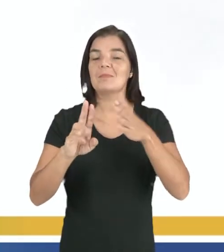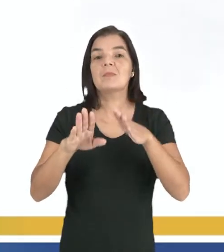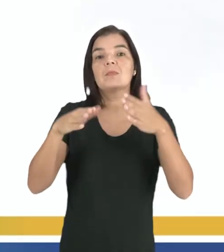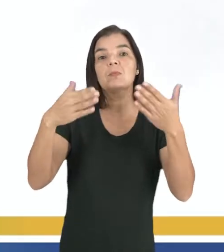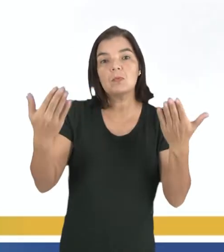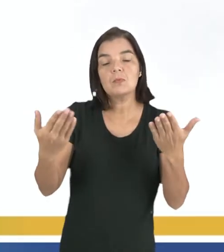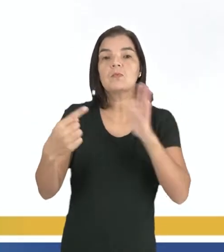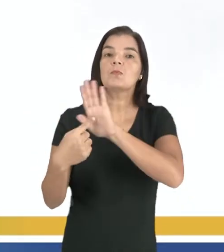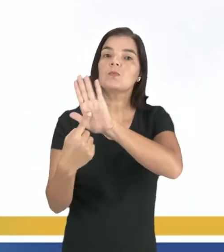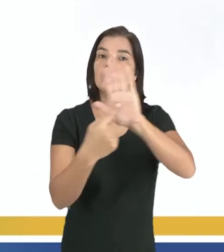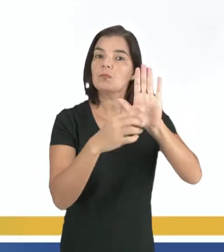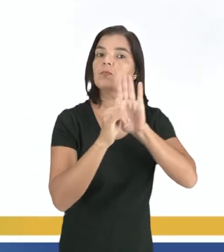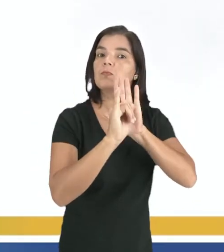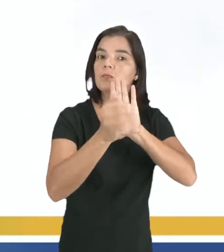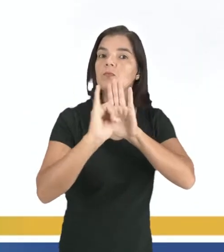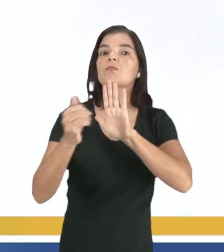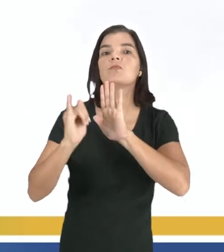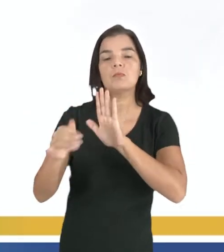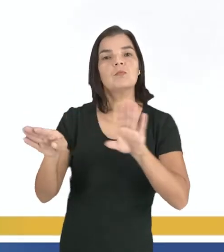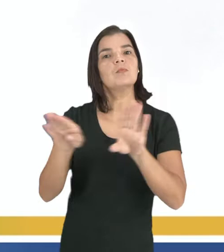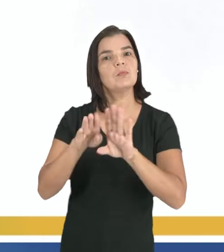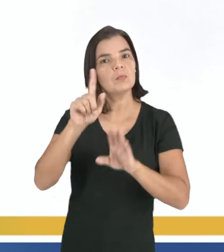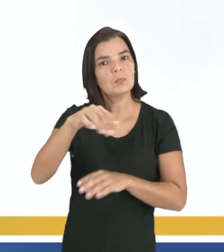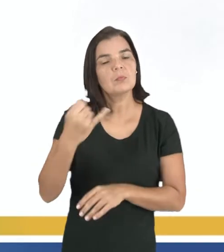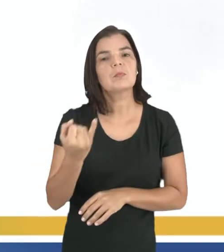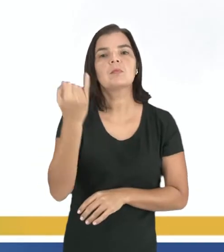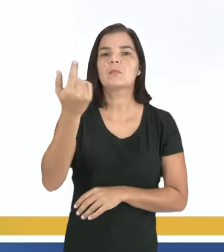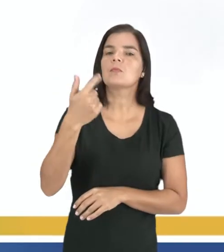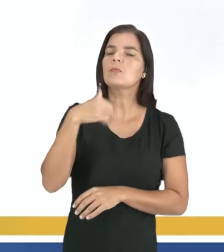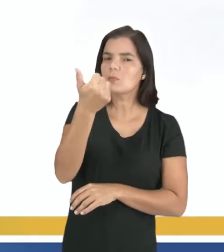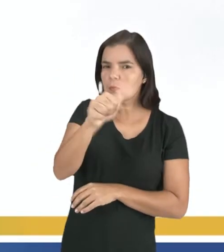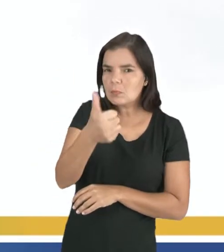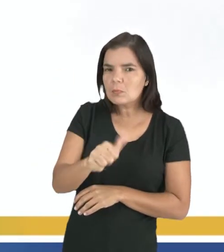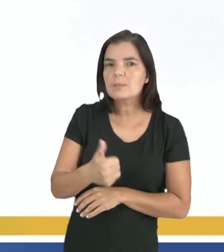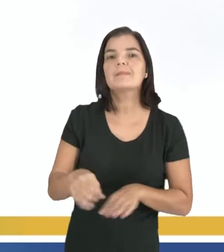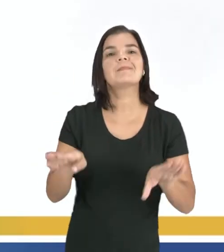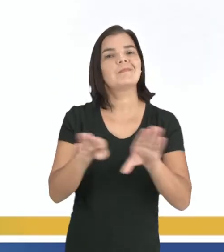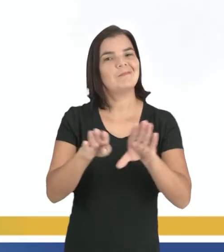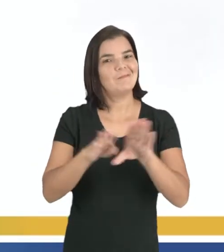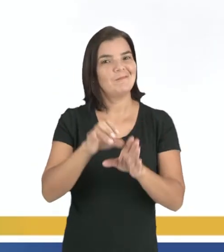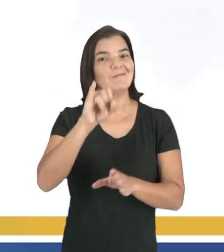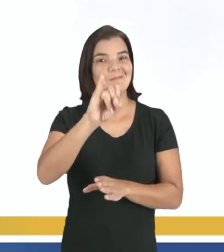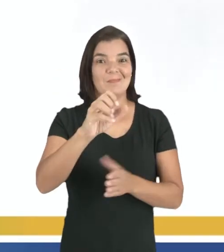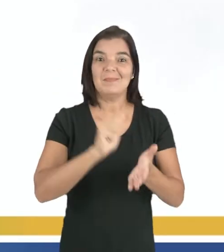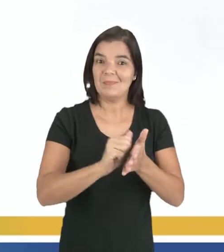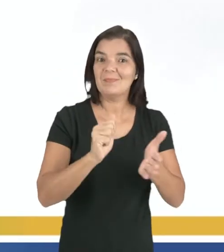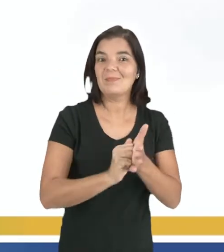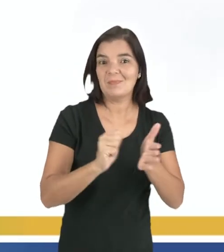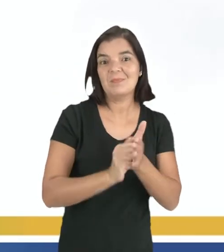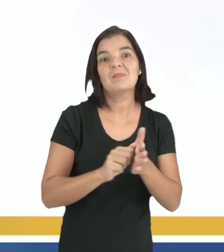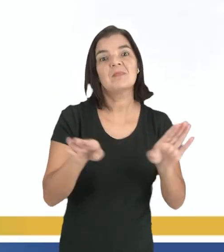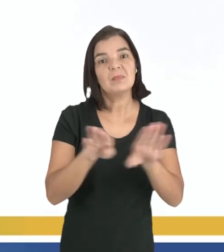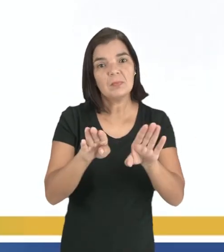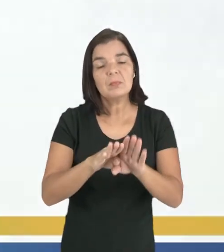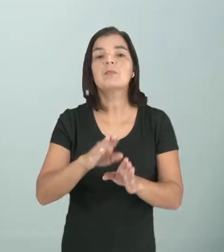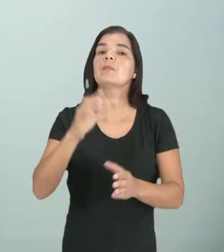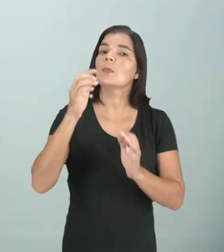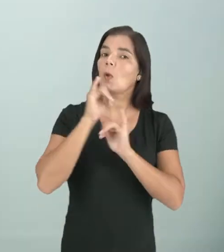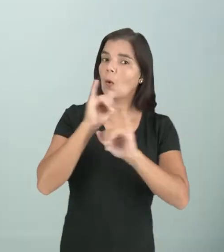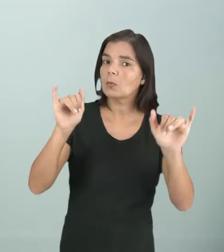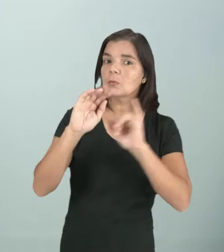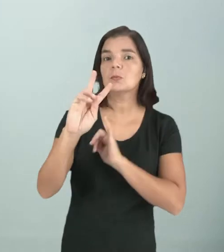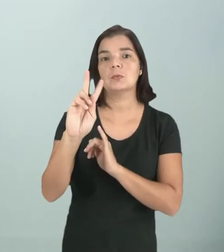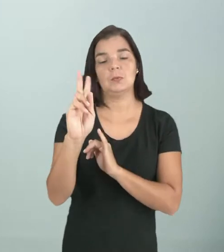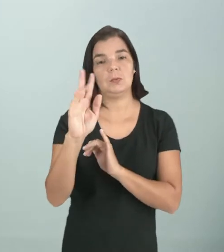quando formos publicar os nossos textos, é sempre importante verificar se nós também não estamos produzindo uma fake news. Até porque,